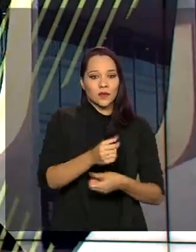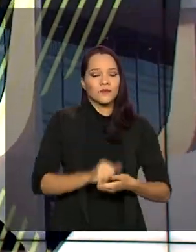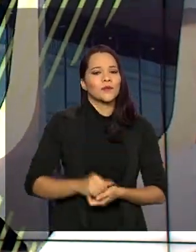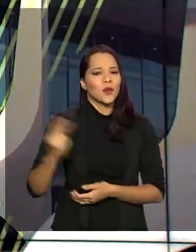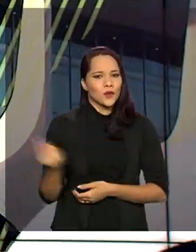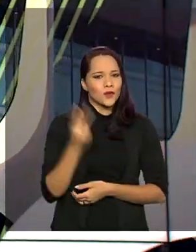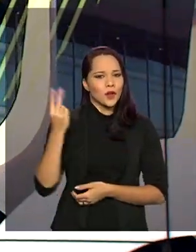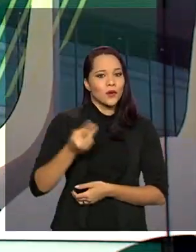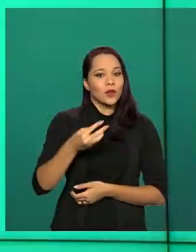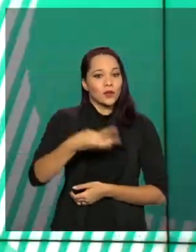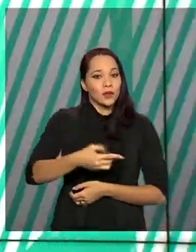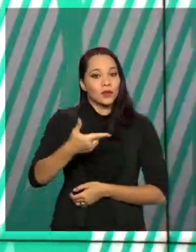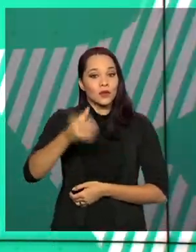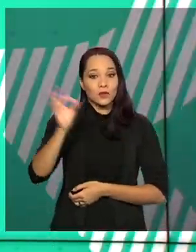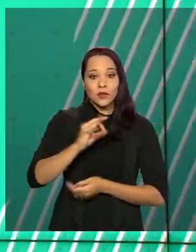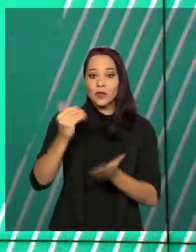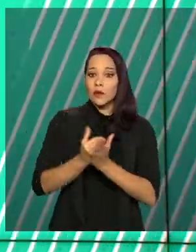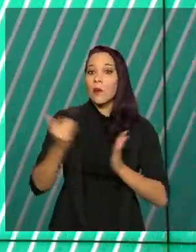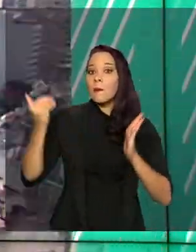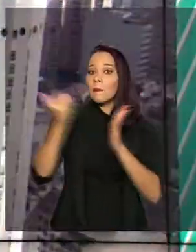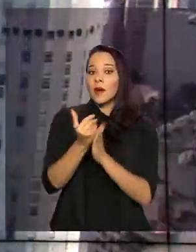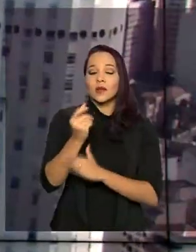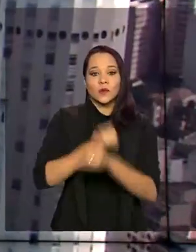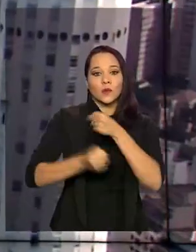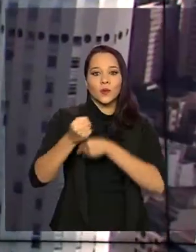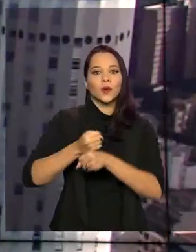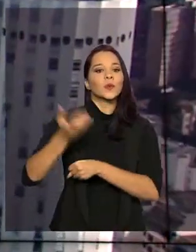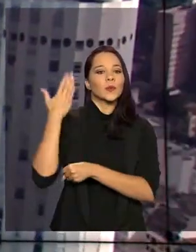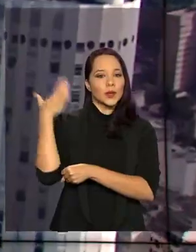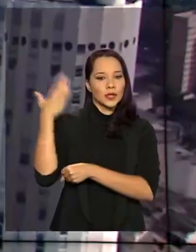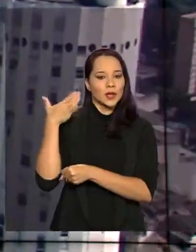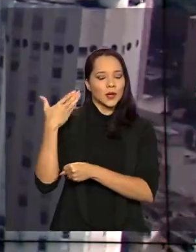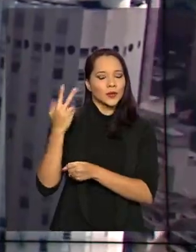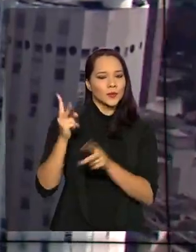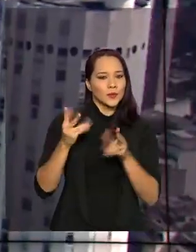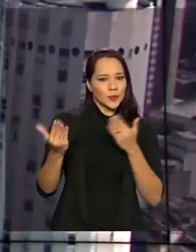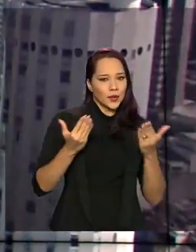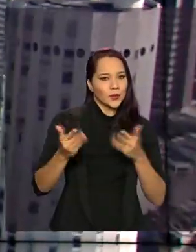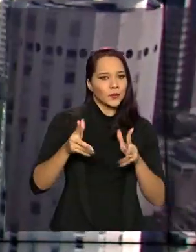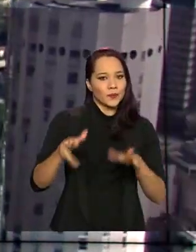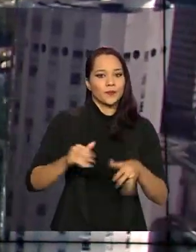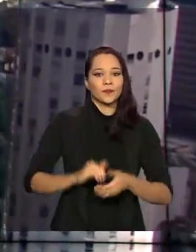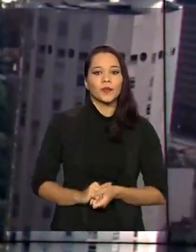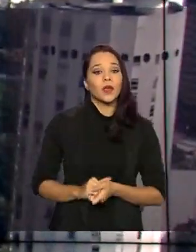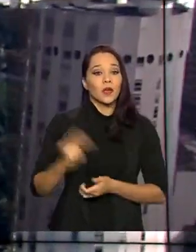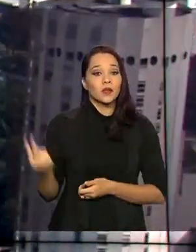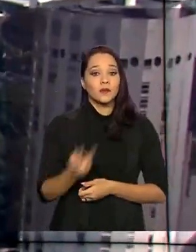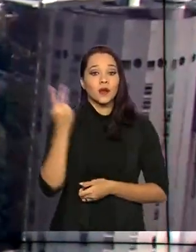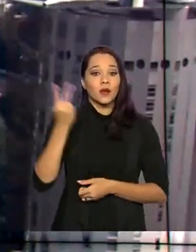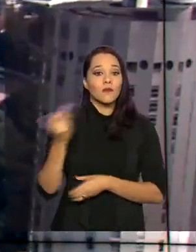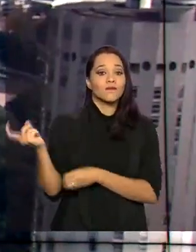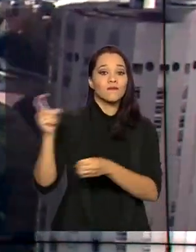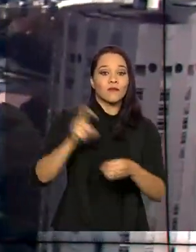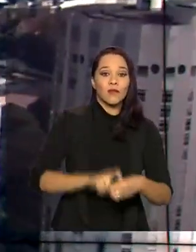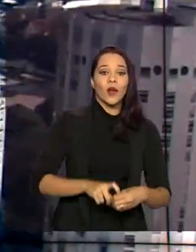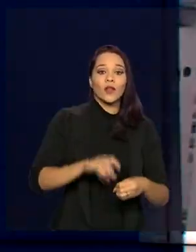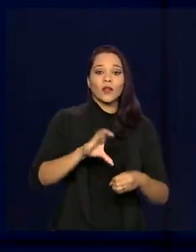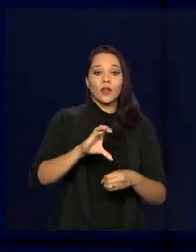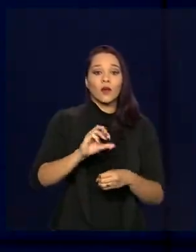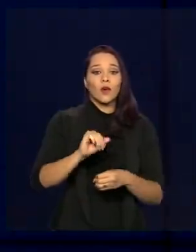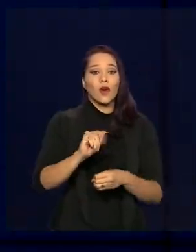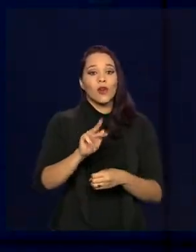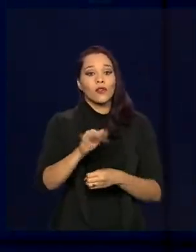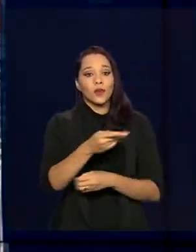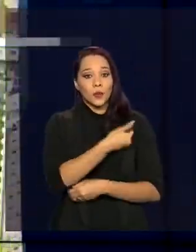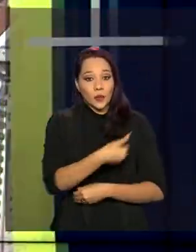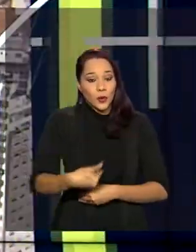valor é 32% maior do que o do ano passado no mesmo período. São valores que retornam aos cofres públicos da União